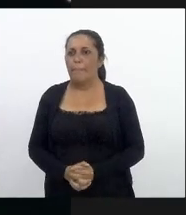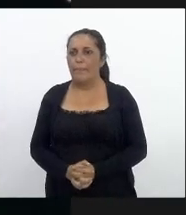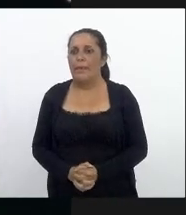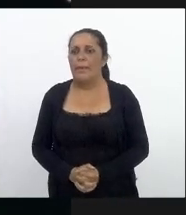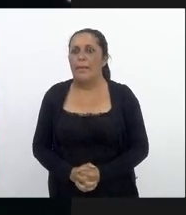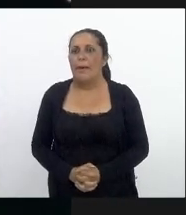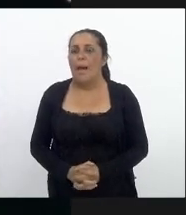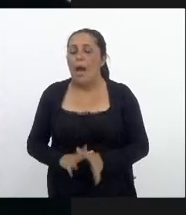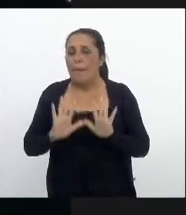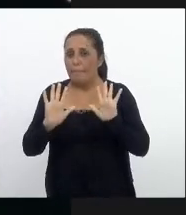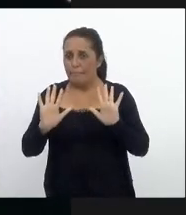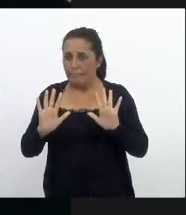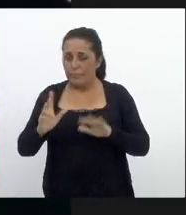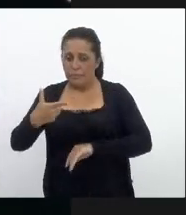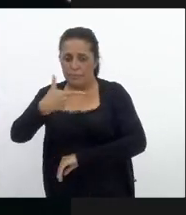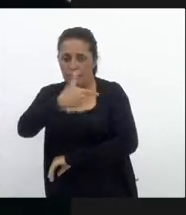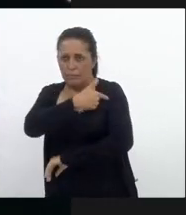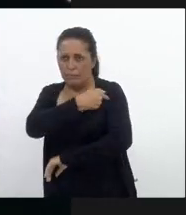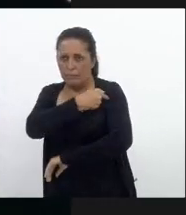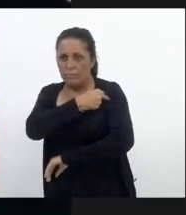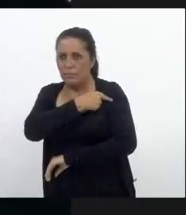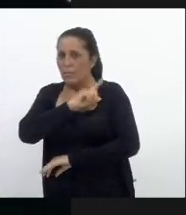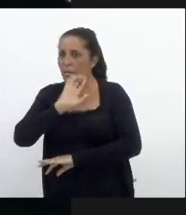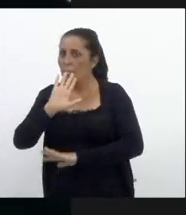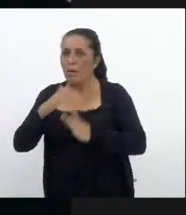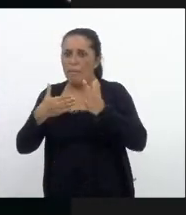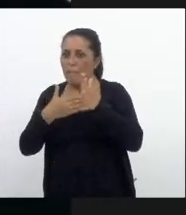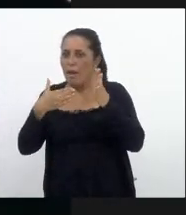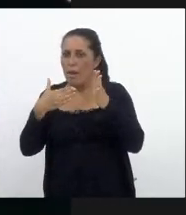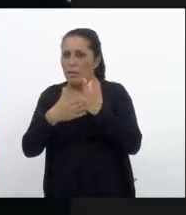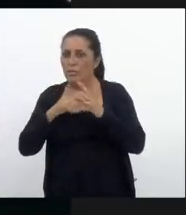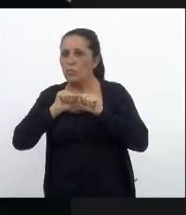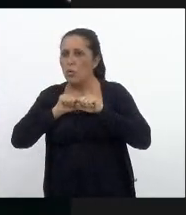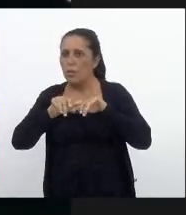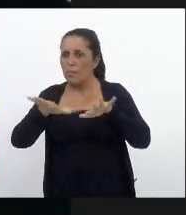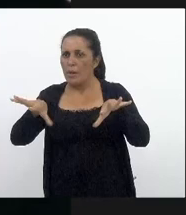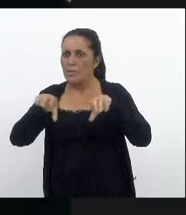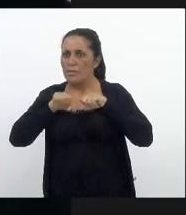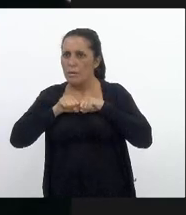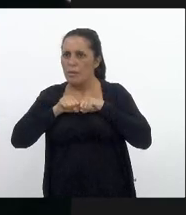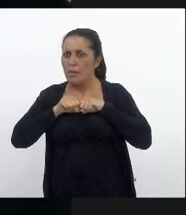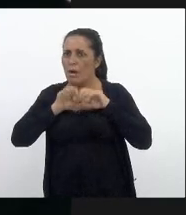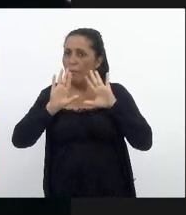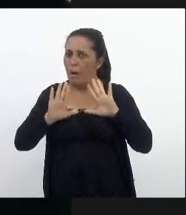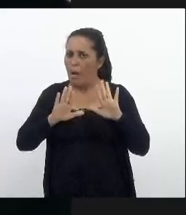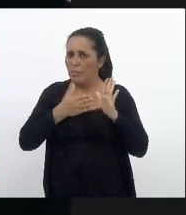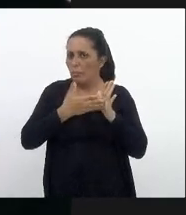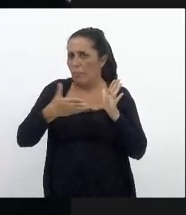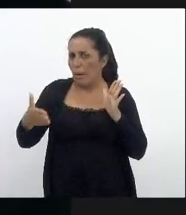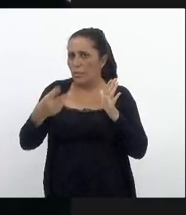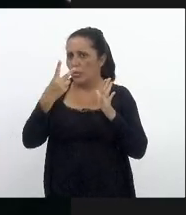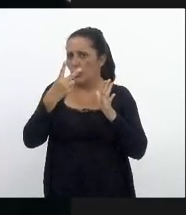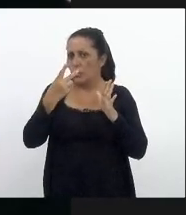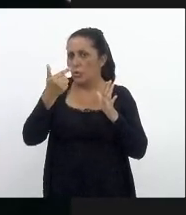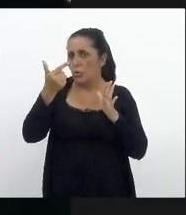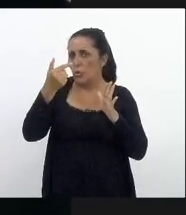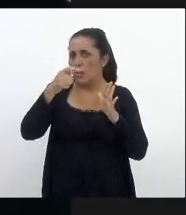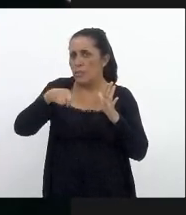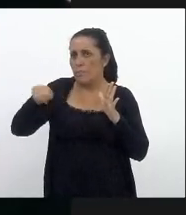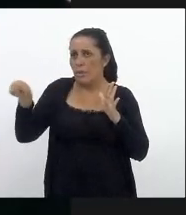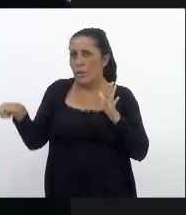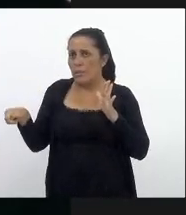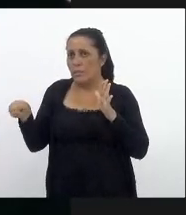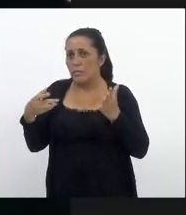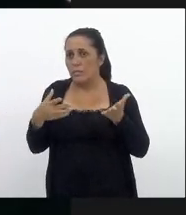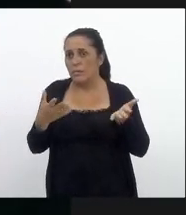mesmo assim concede-se um prazo de 12 meses me parece 12 meses pela mera